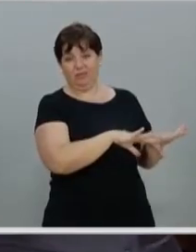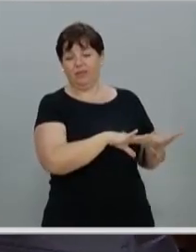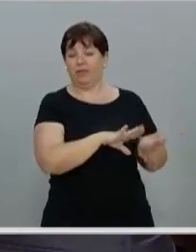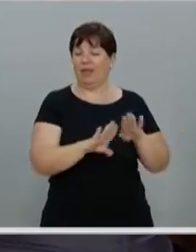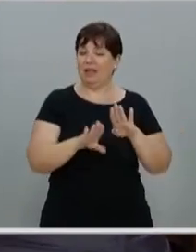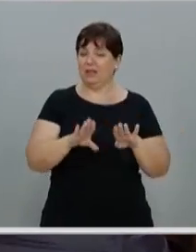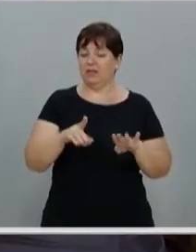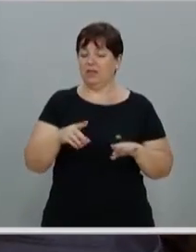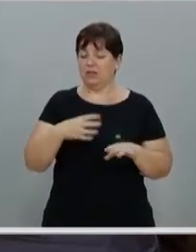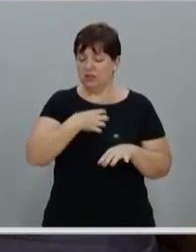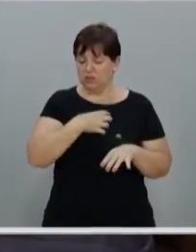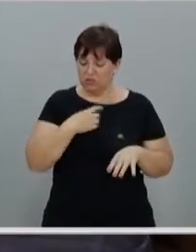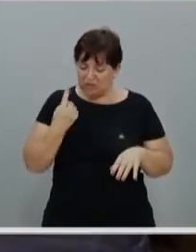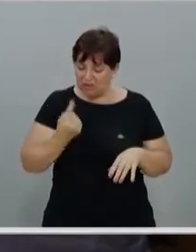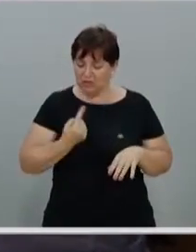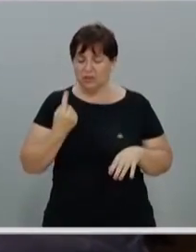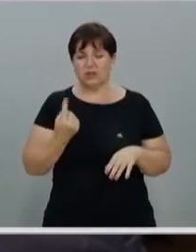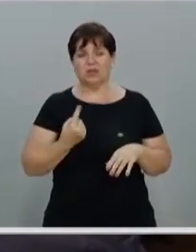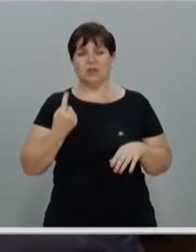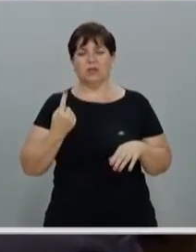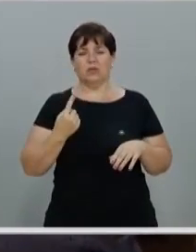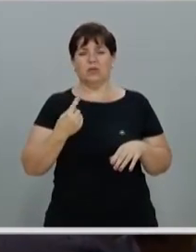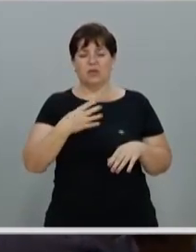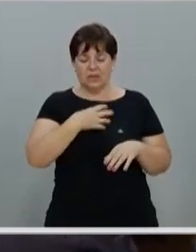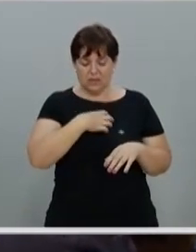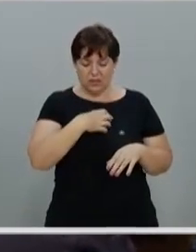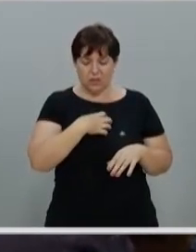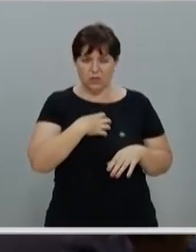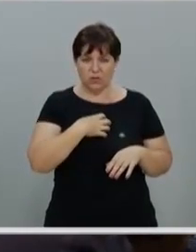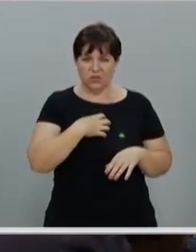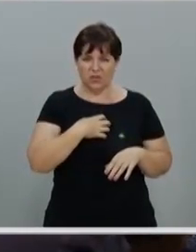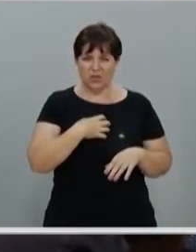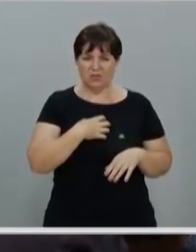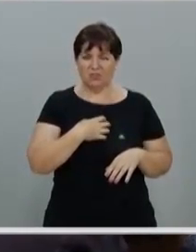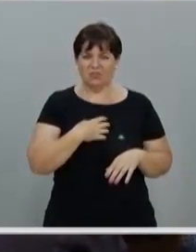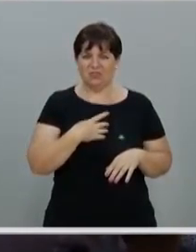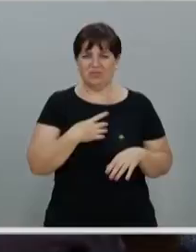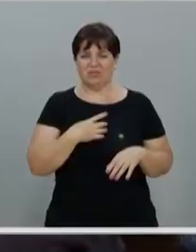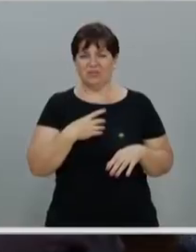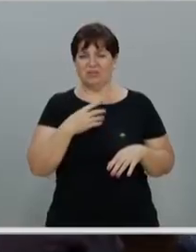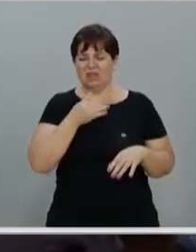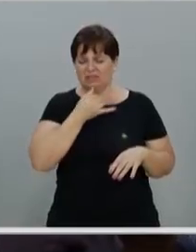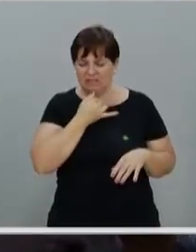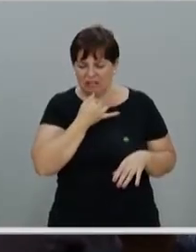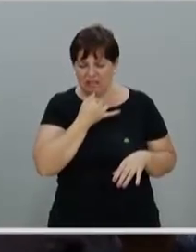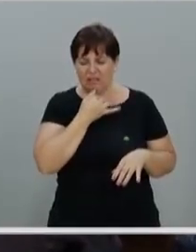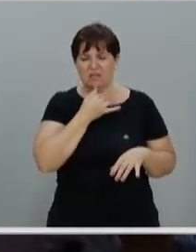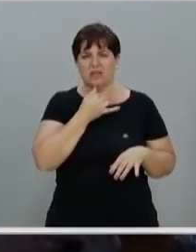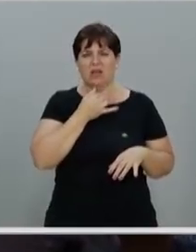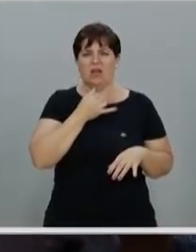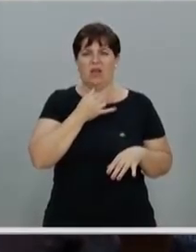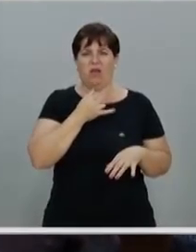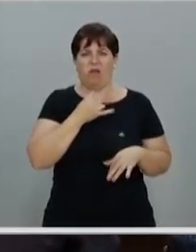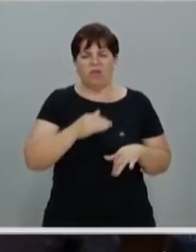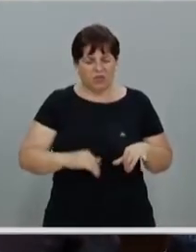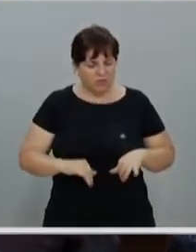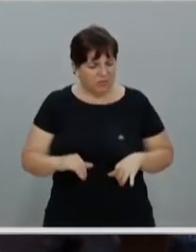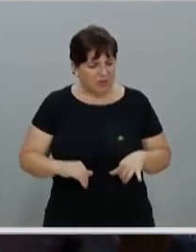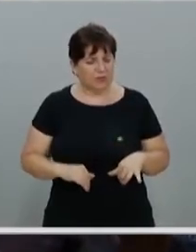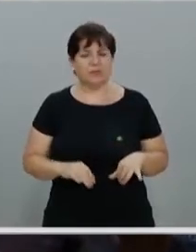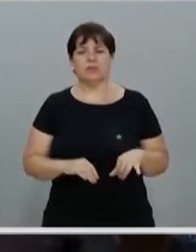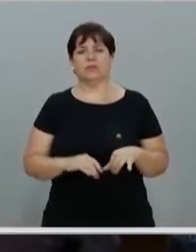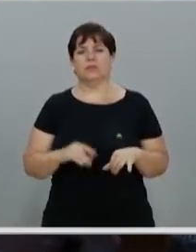sente sozinho, a gente se sente na solidão, imerso às vezes numa tristeza, imerso às vezes numa realidade